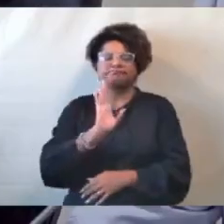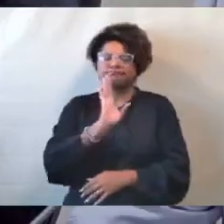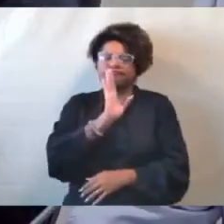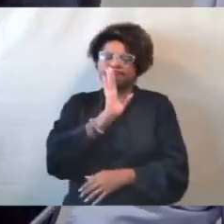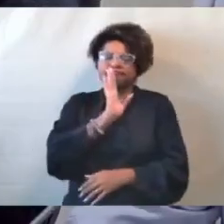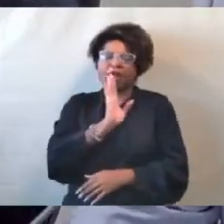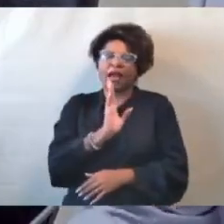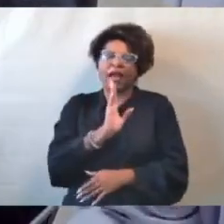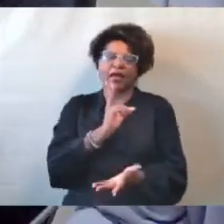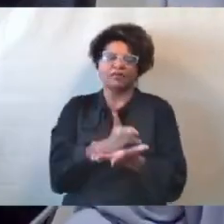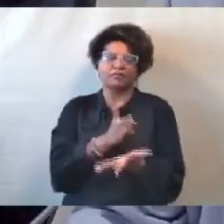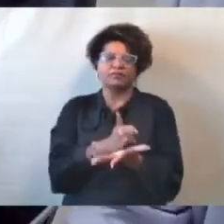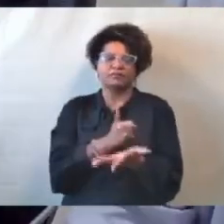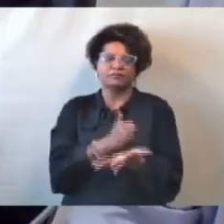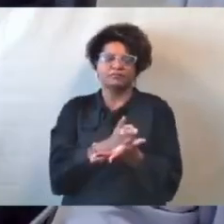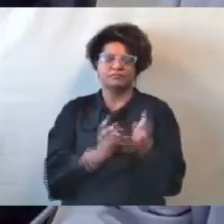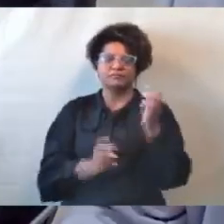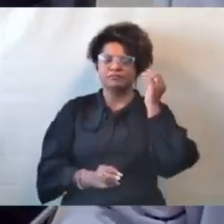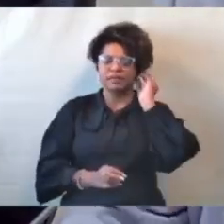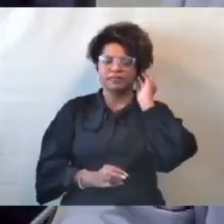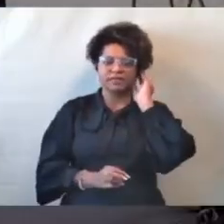-se em silêncio, conforme ele faculta a lei.